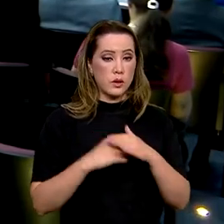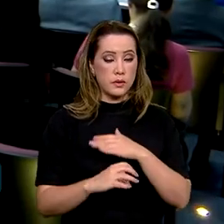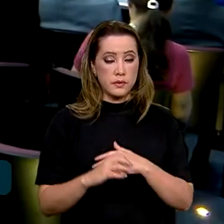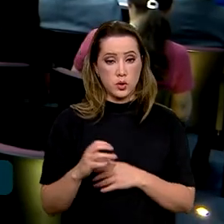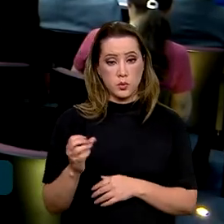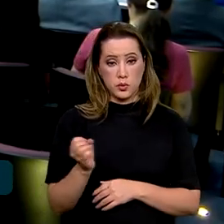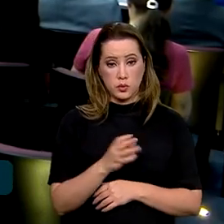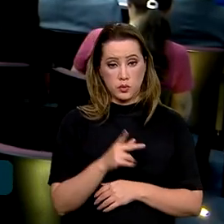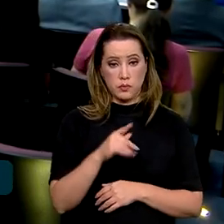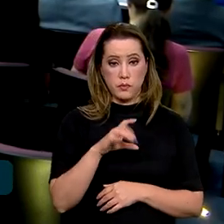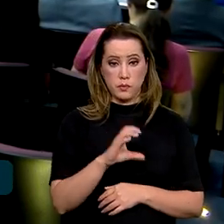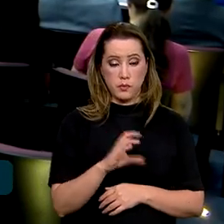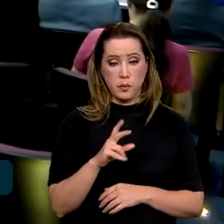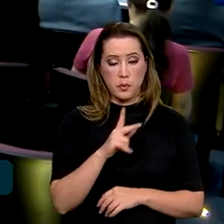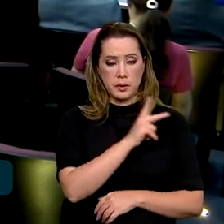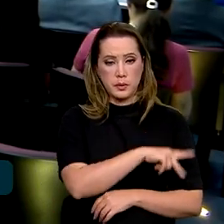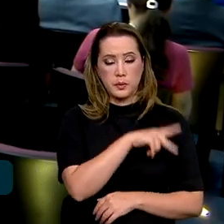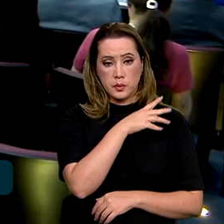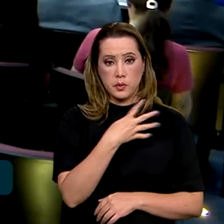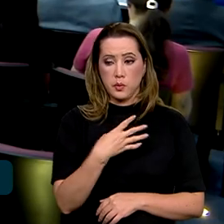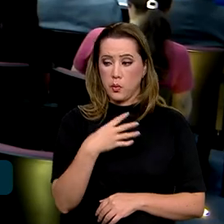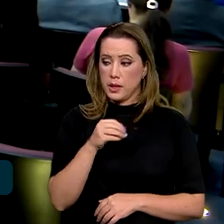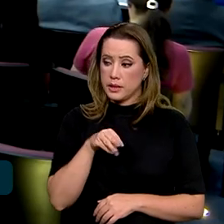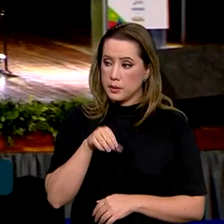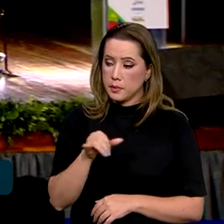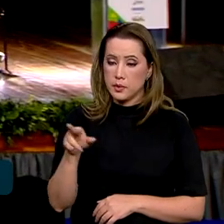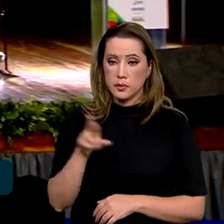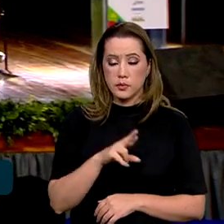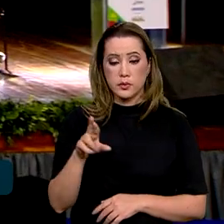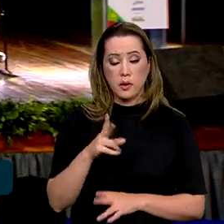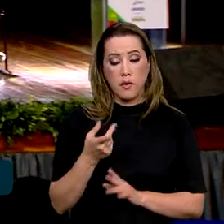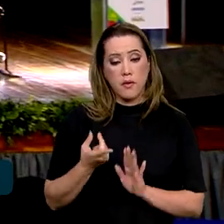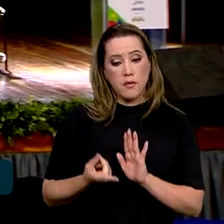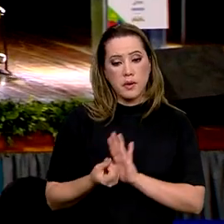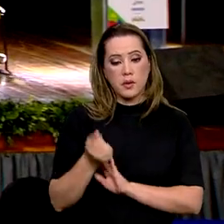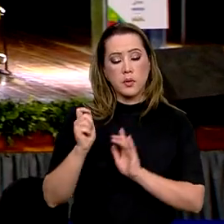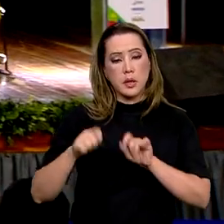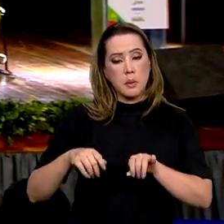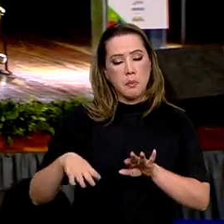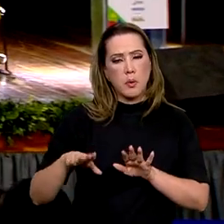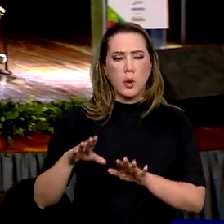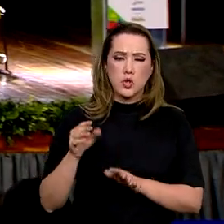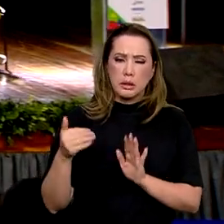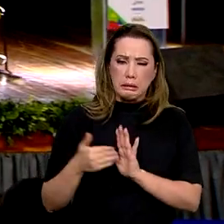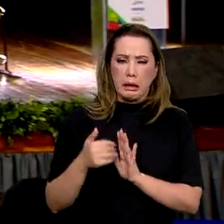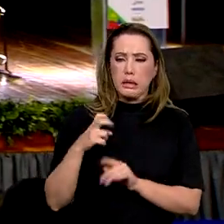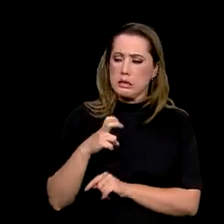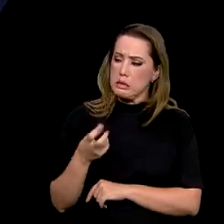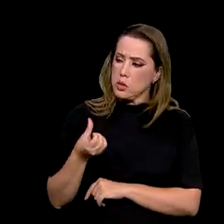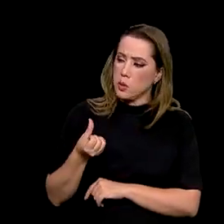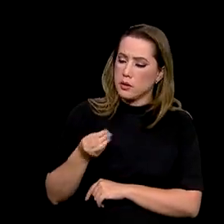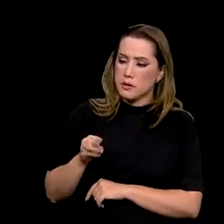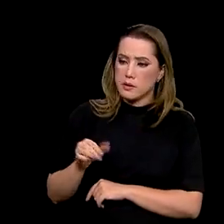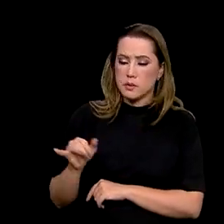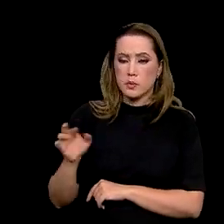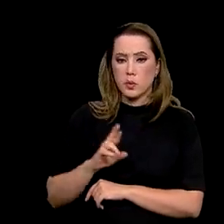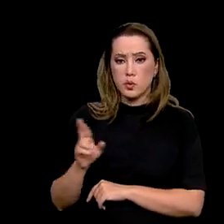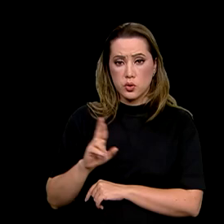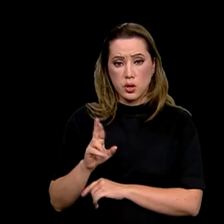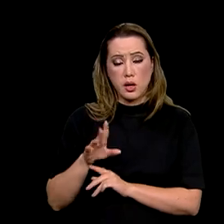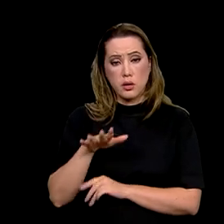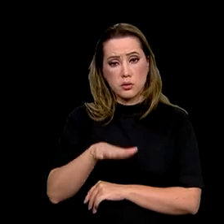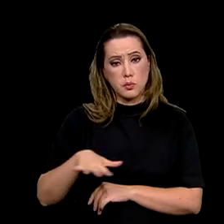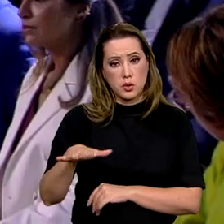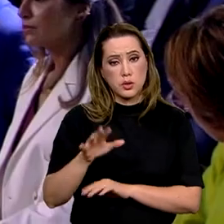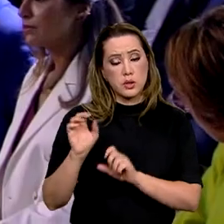novo PAC no Piauí é de 40 bilhões de reais, valor que pode chegar a 56 bilhões em projetos nas